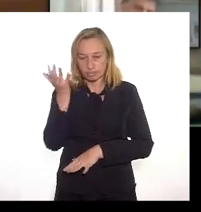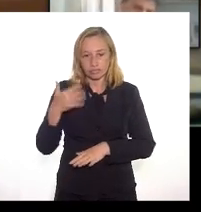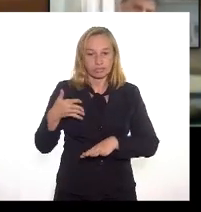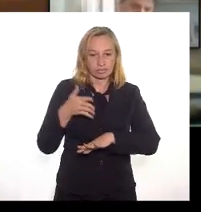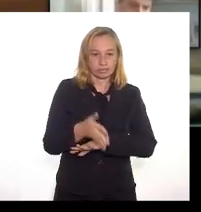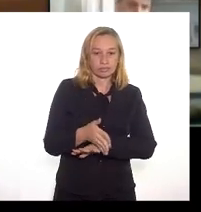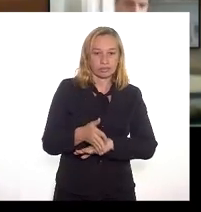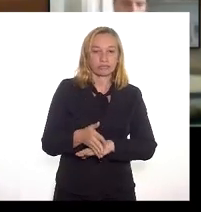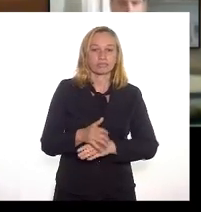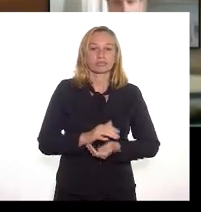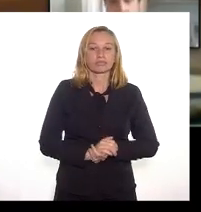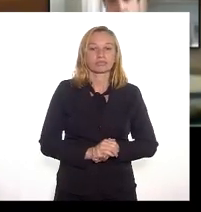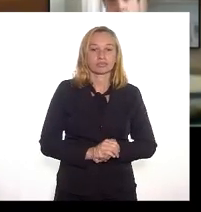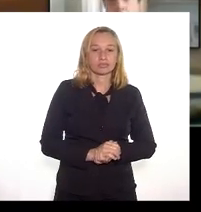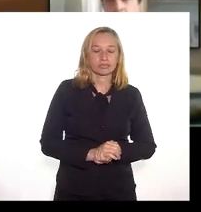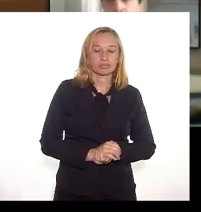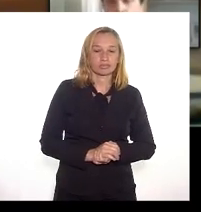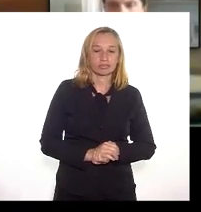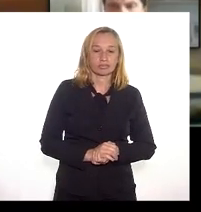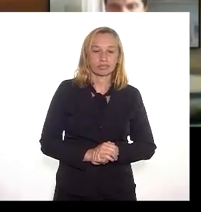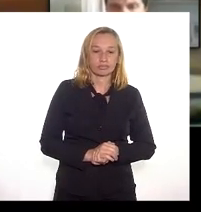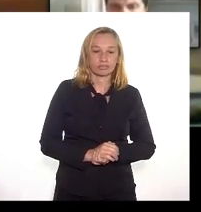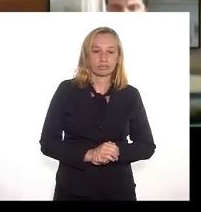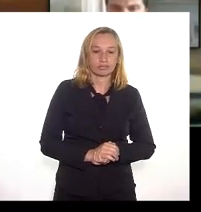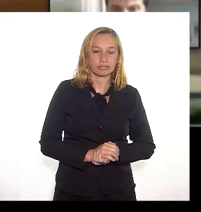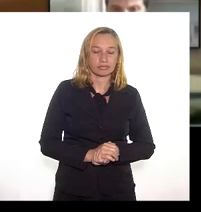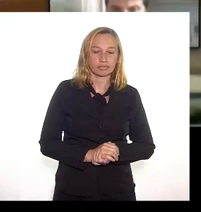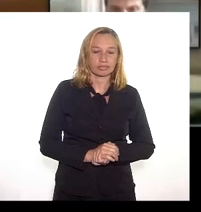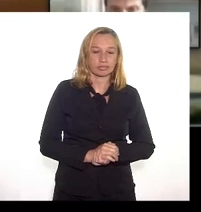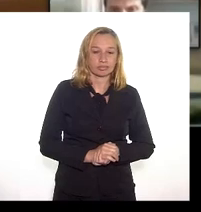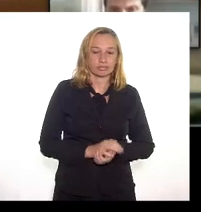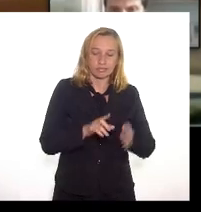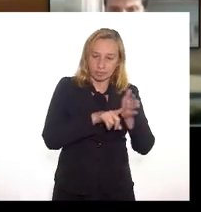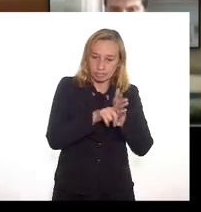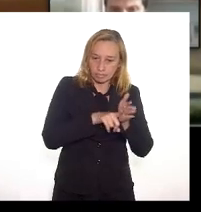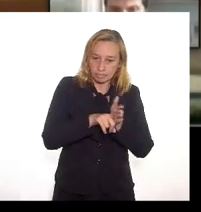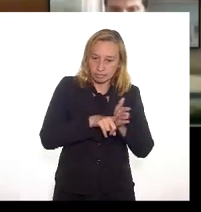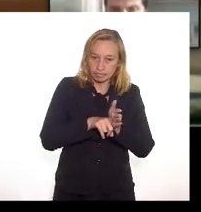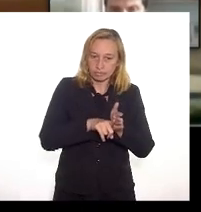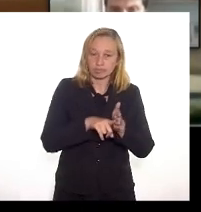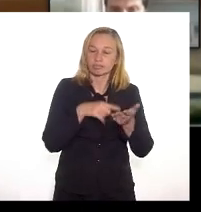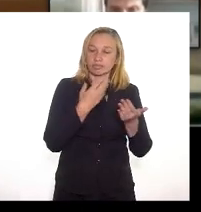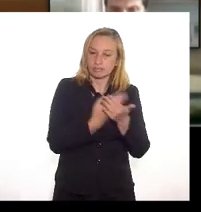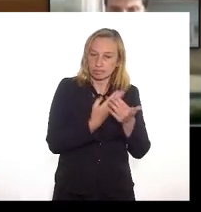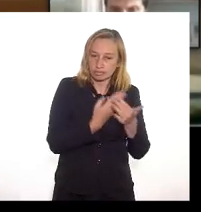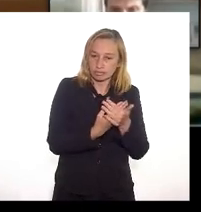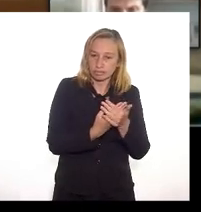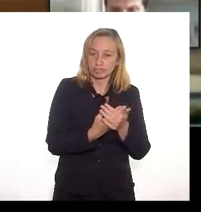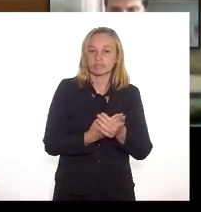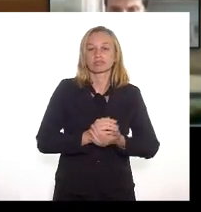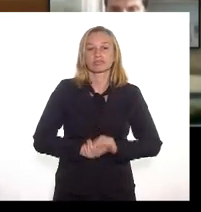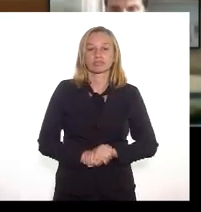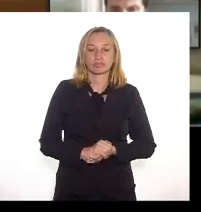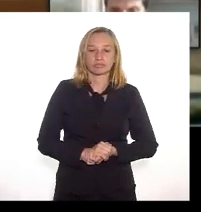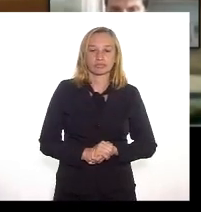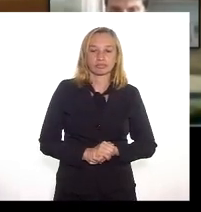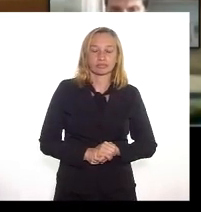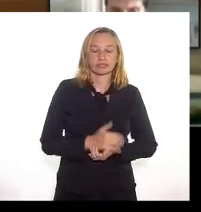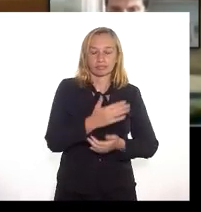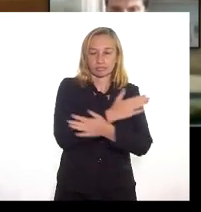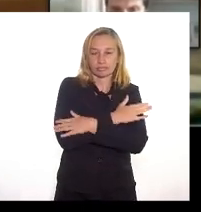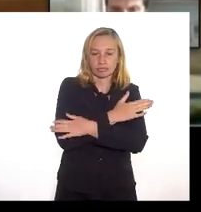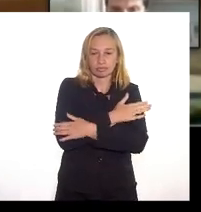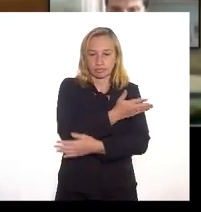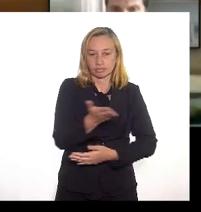chegue seja uma solução fruto dessa análise e desses fundamentos e desses estudos é um grande